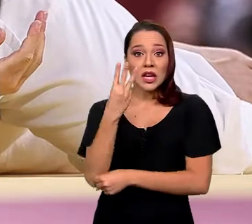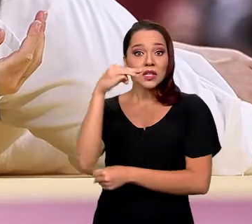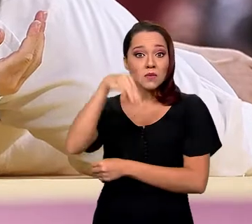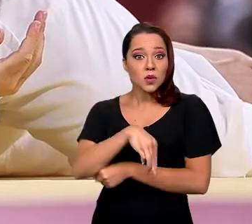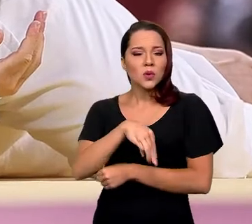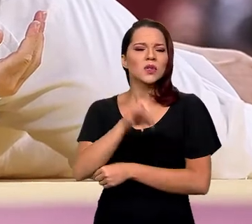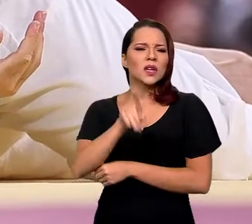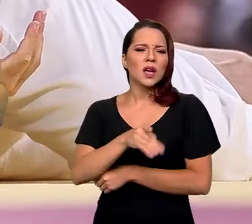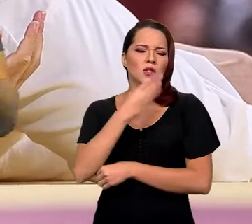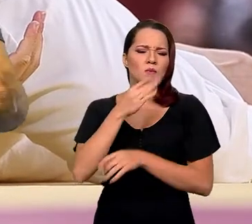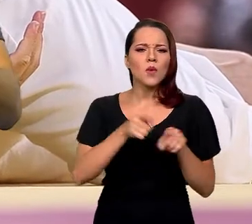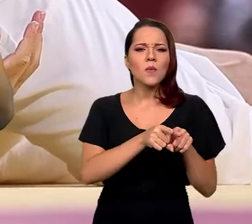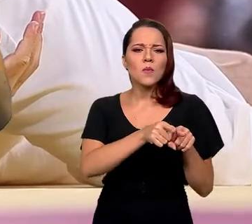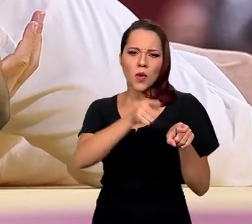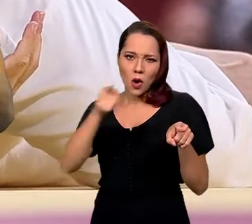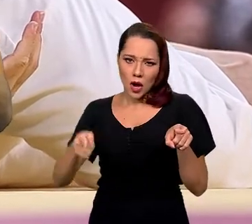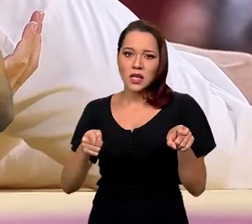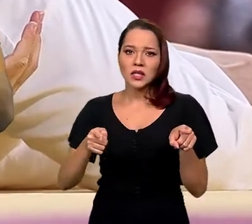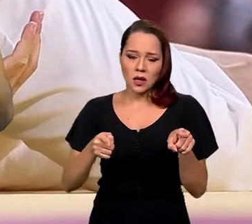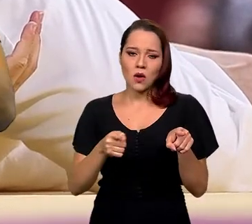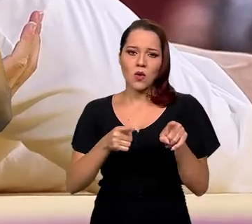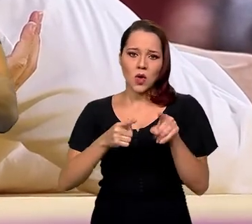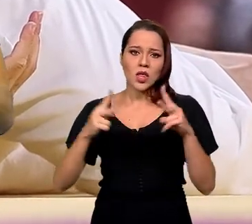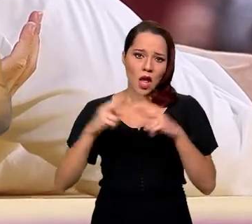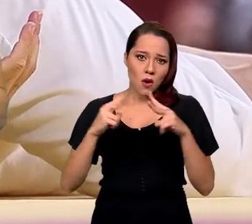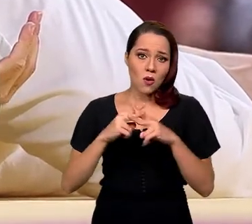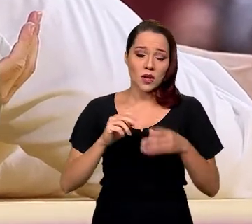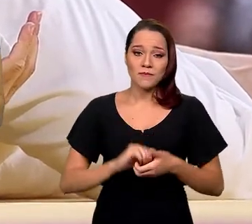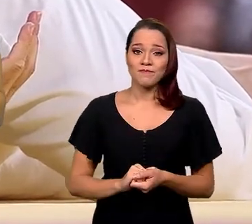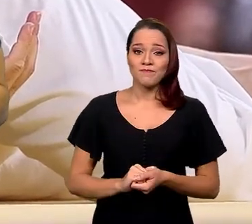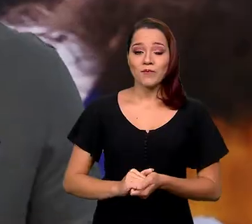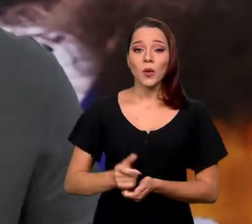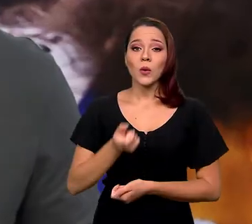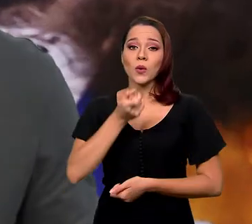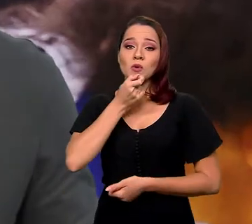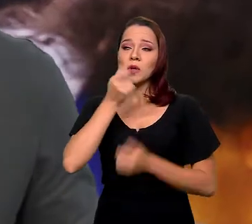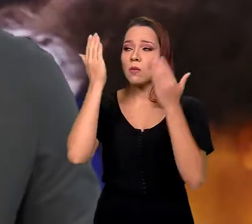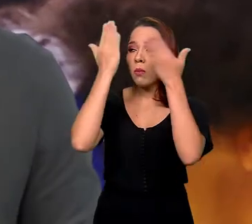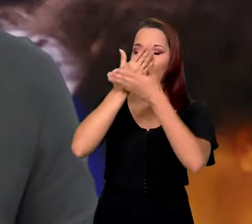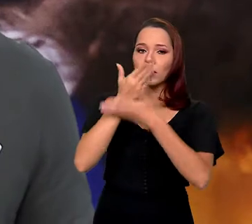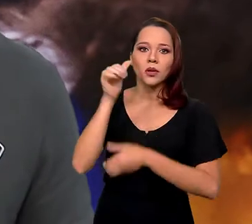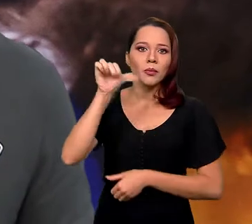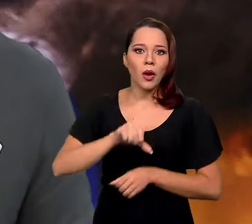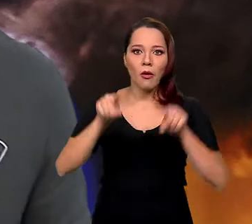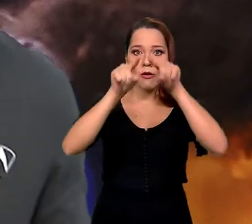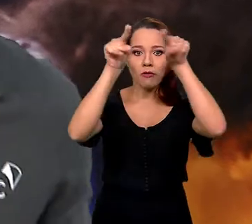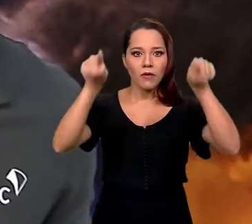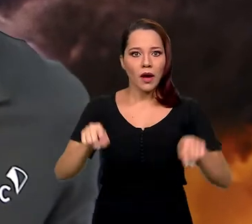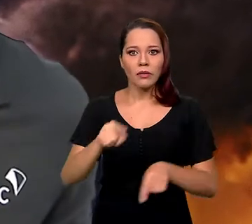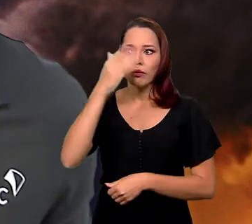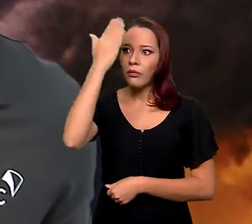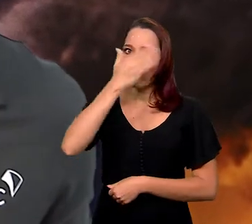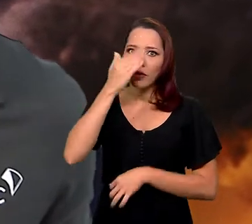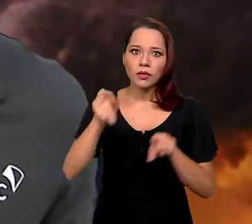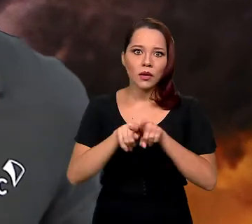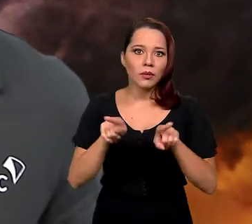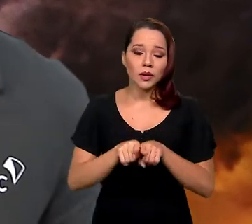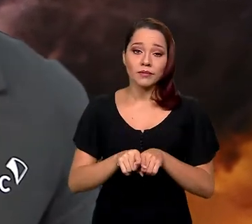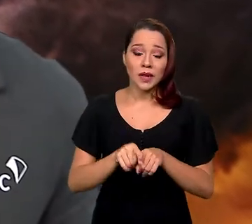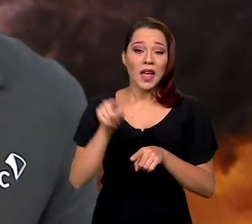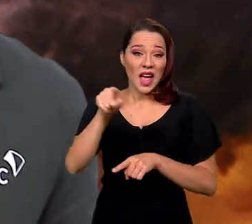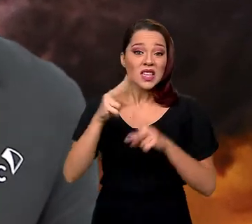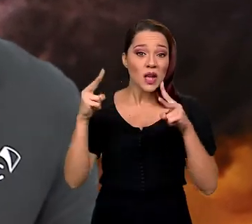do Golden Score, que é uma espécie de prorrogação do judô. O juiz não viu, e pior, nem o VAR viu.